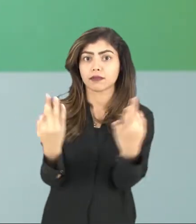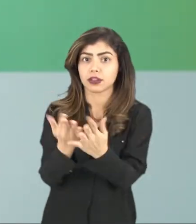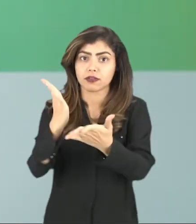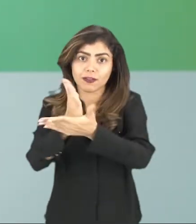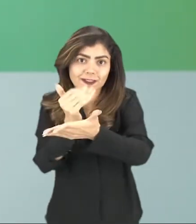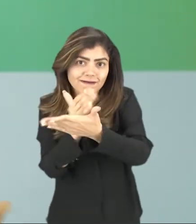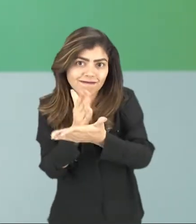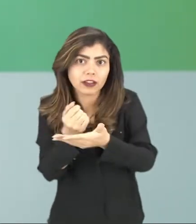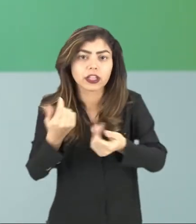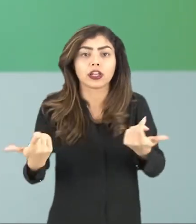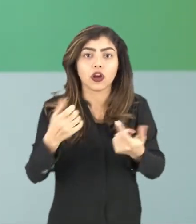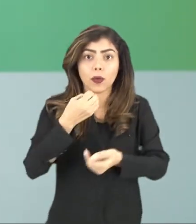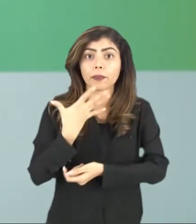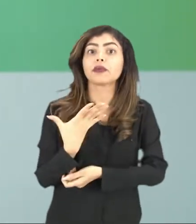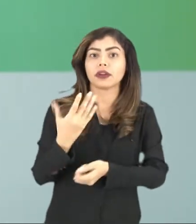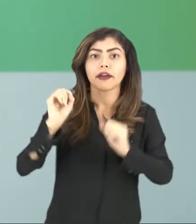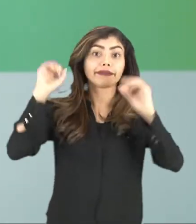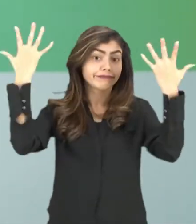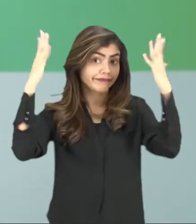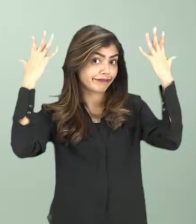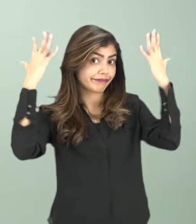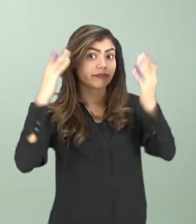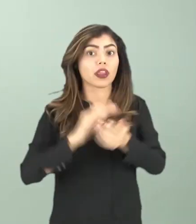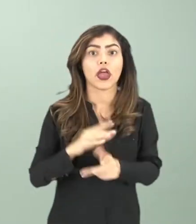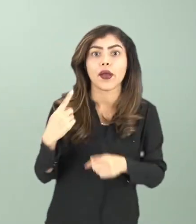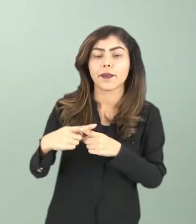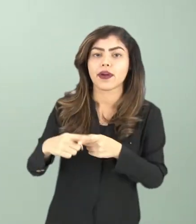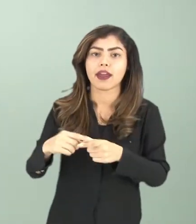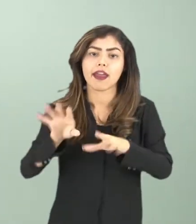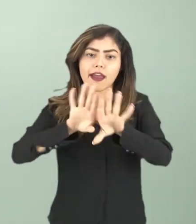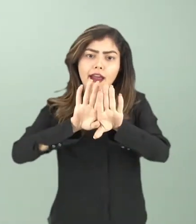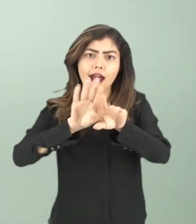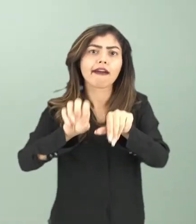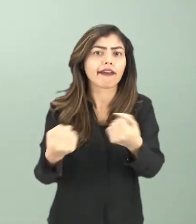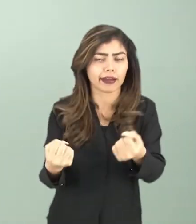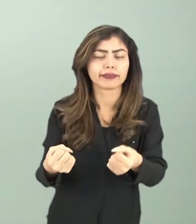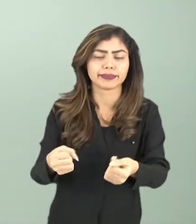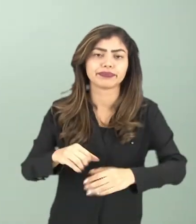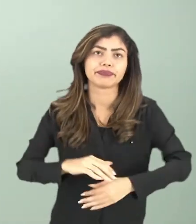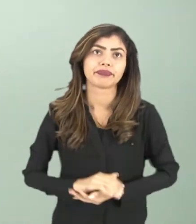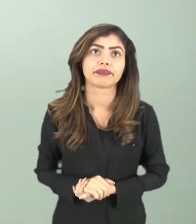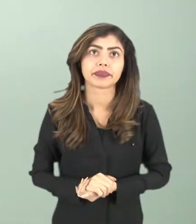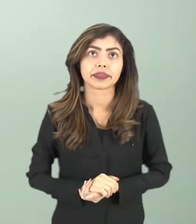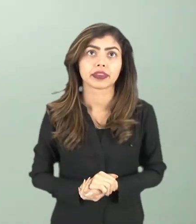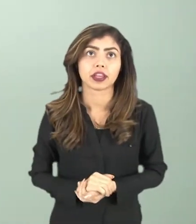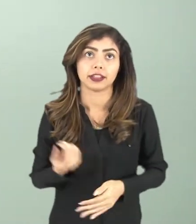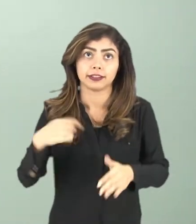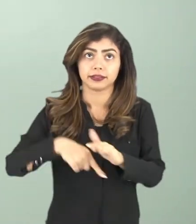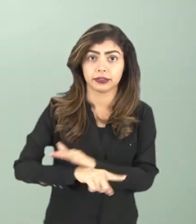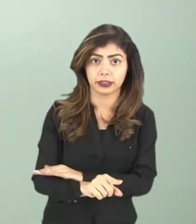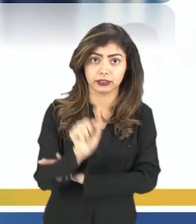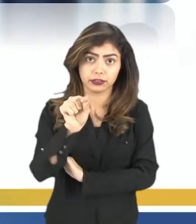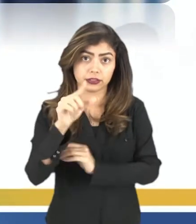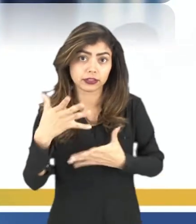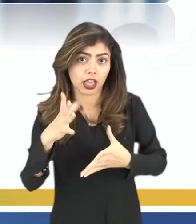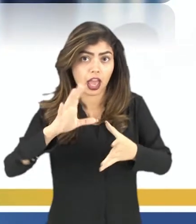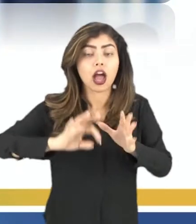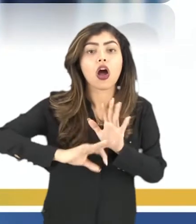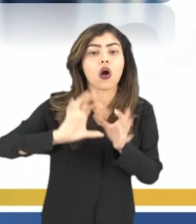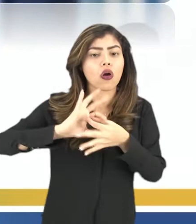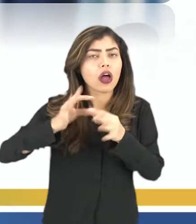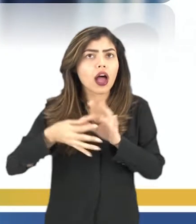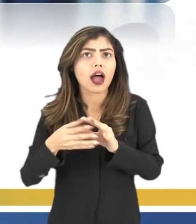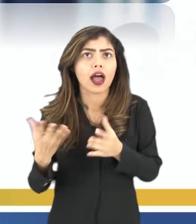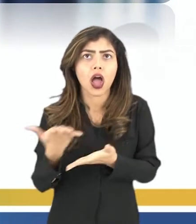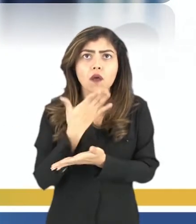foram divididas, então, foi muito celebrada, aí, essa queda desse muro. Dentro desse contexto, a gente tem a recuperação